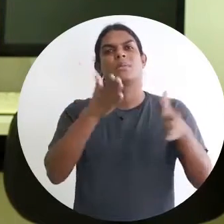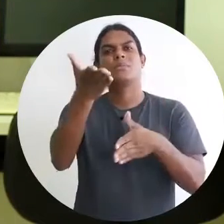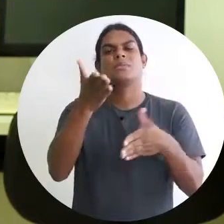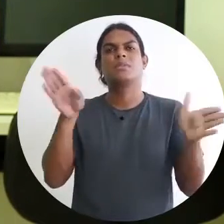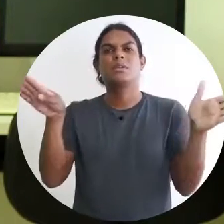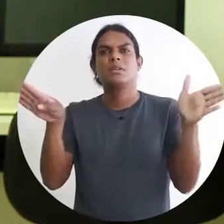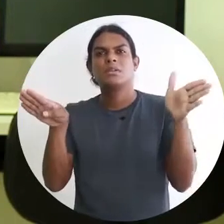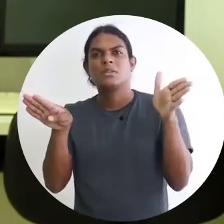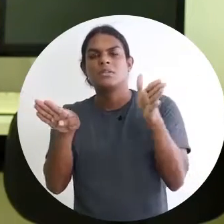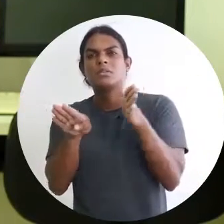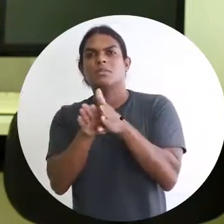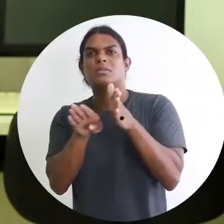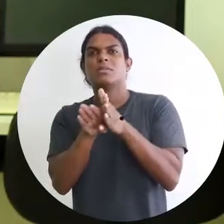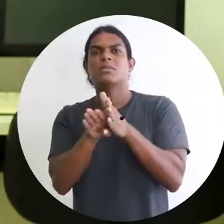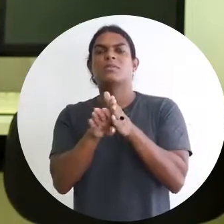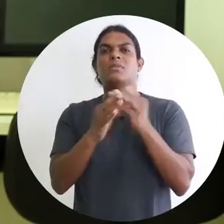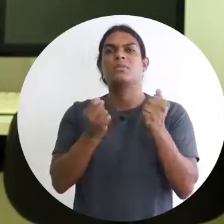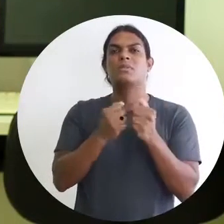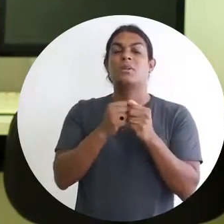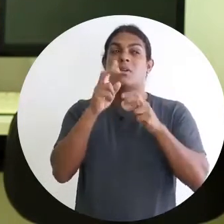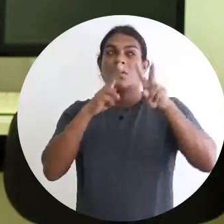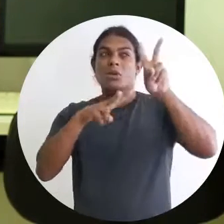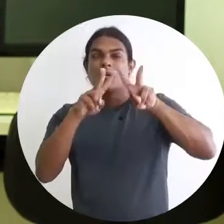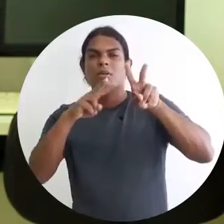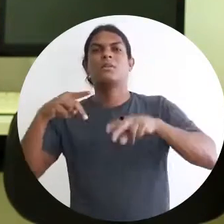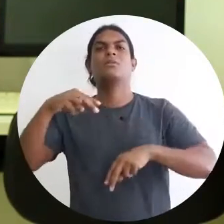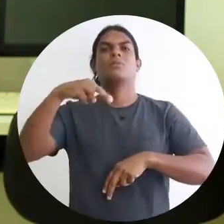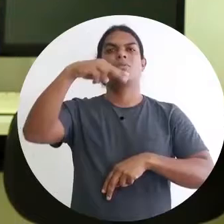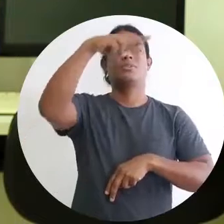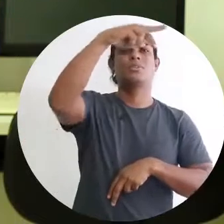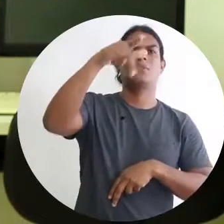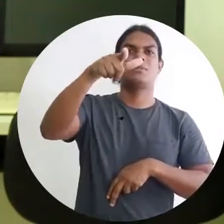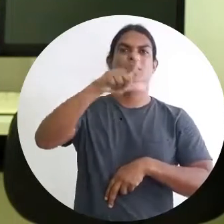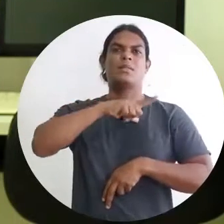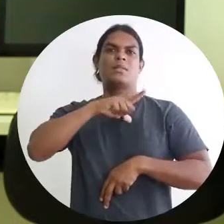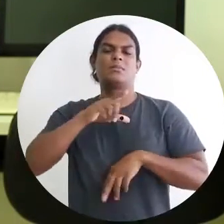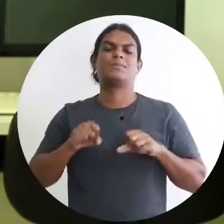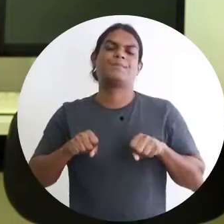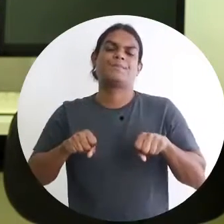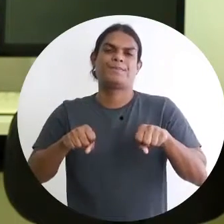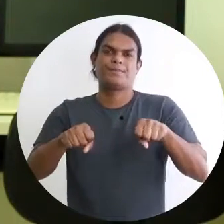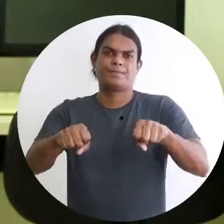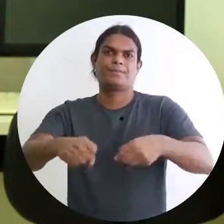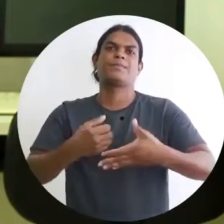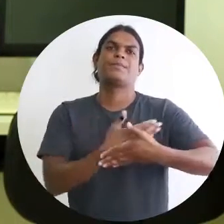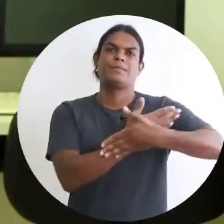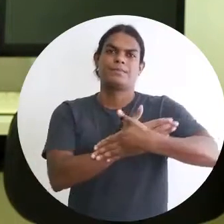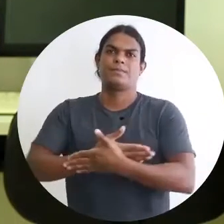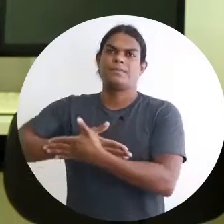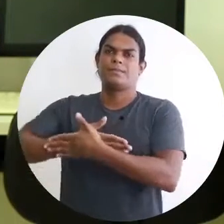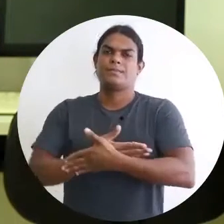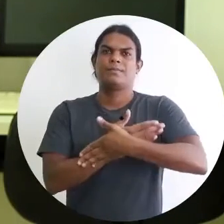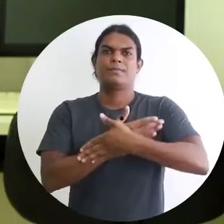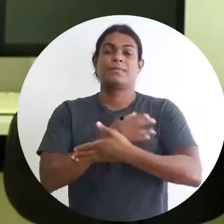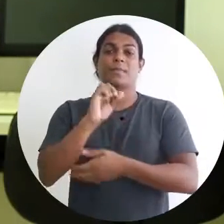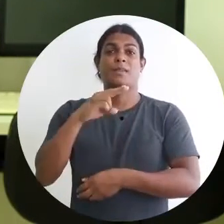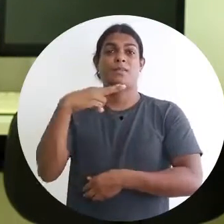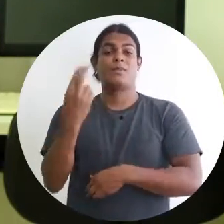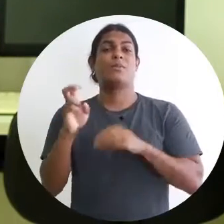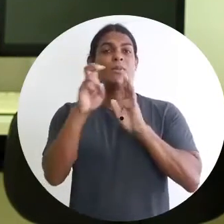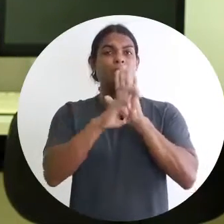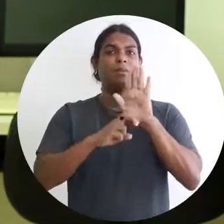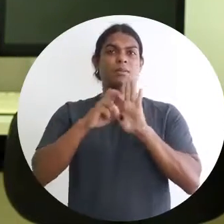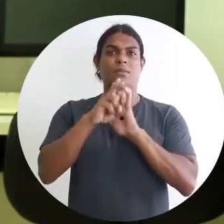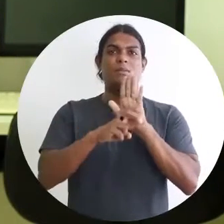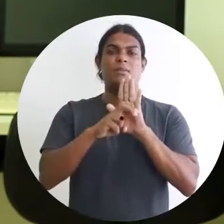determinado local, você encontra uma escada e você está com um carrinho de bebê ou com uma pessoa em cadeira de rodas.